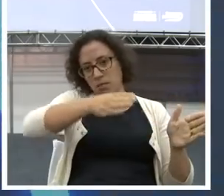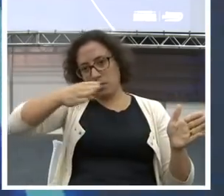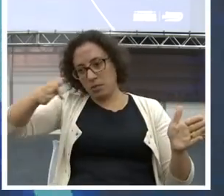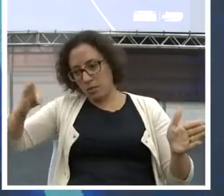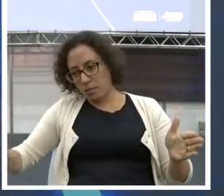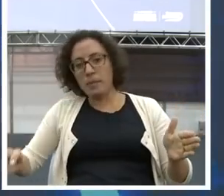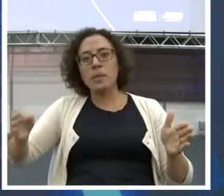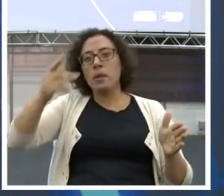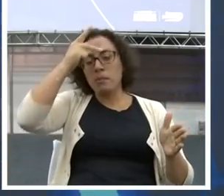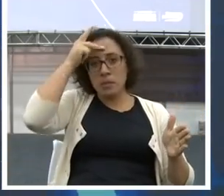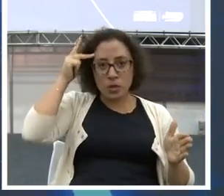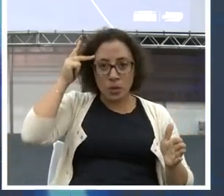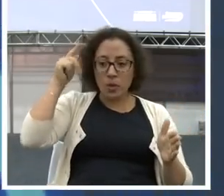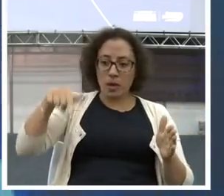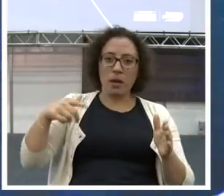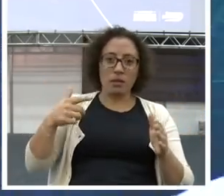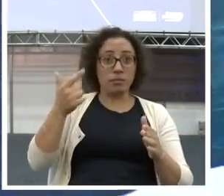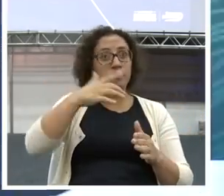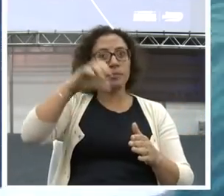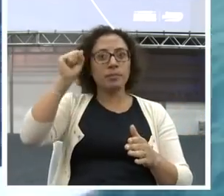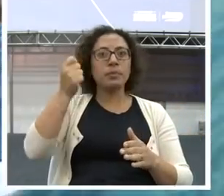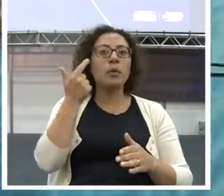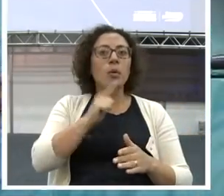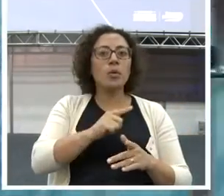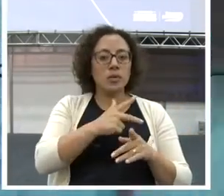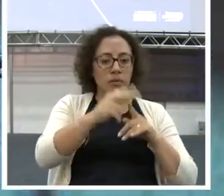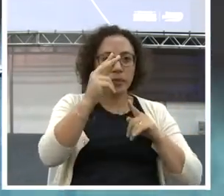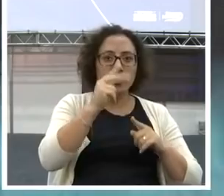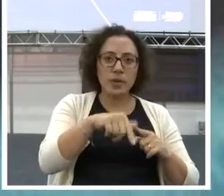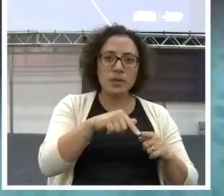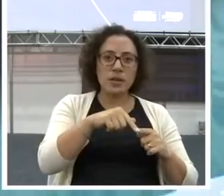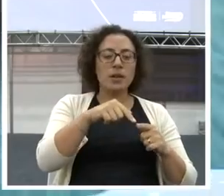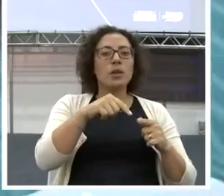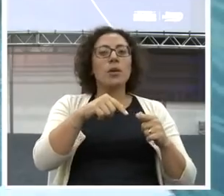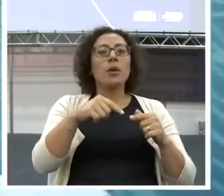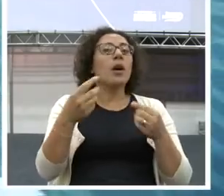pobres. Que um dia anterior. Que ganharam na Mega Sena. Por isso eu nem jogo.